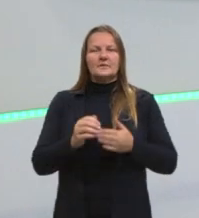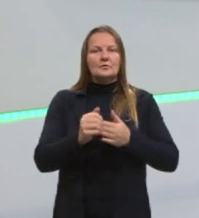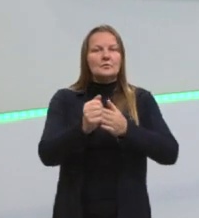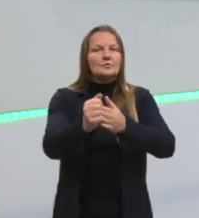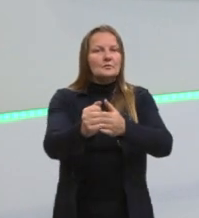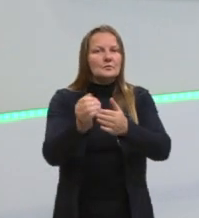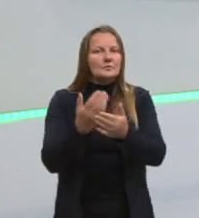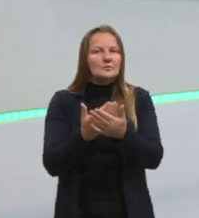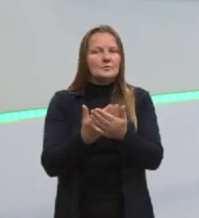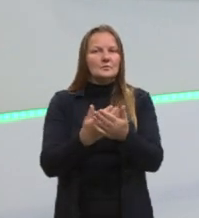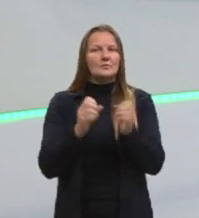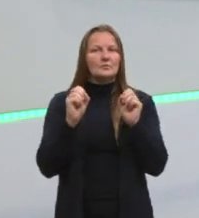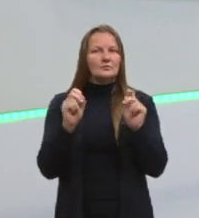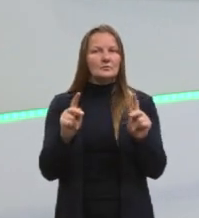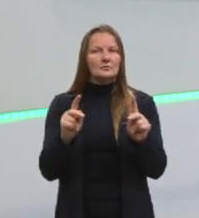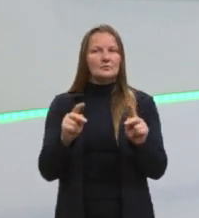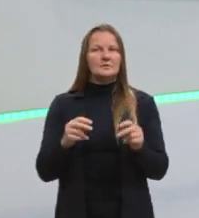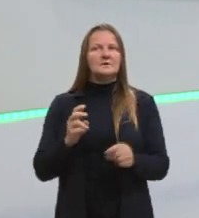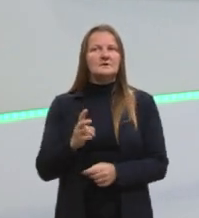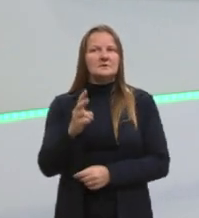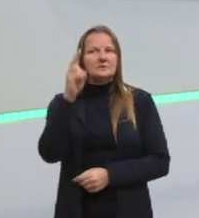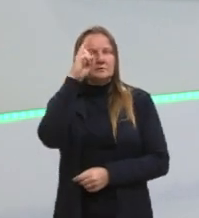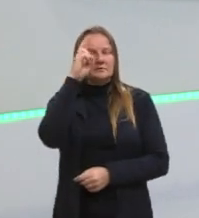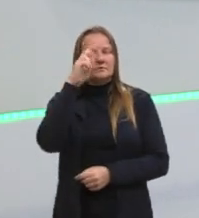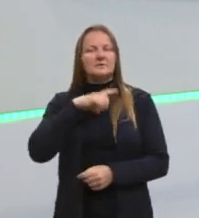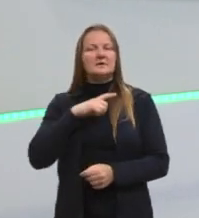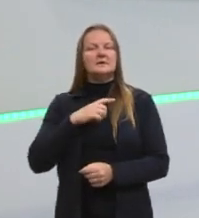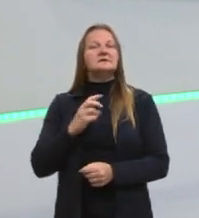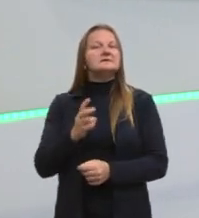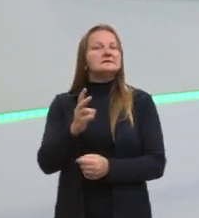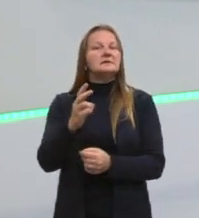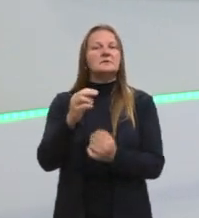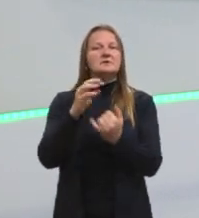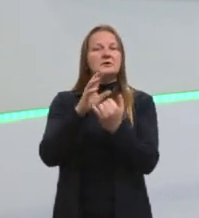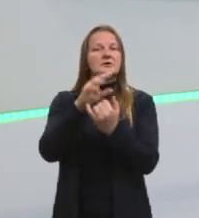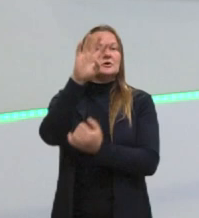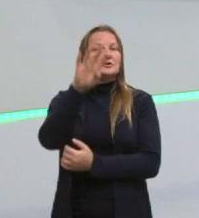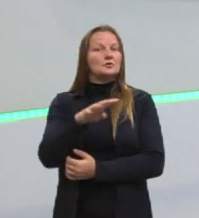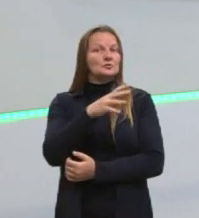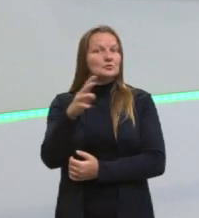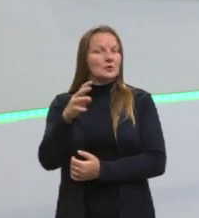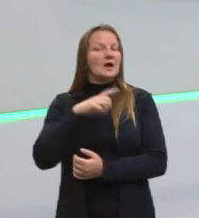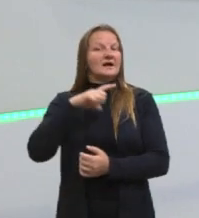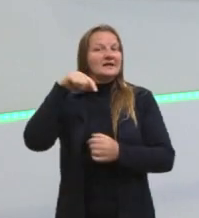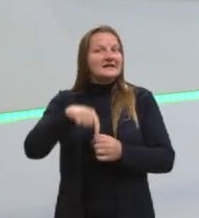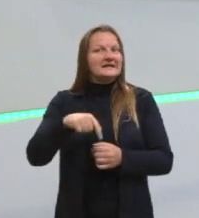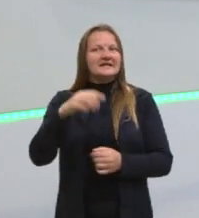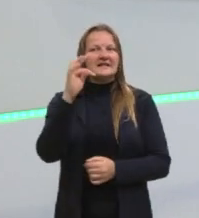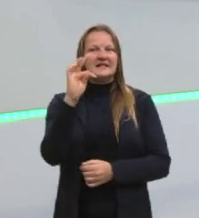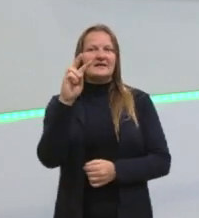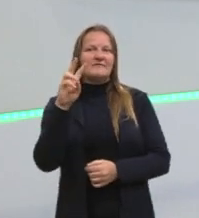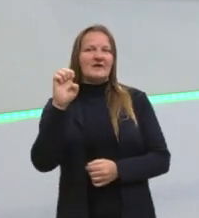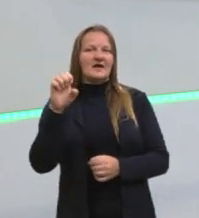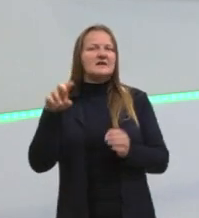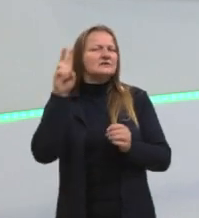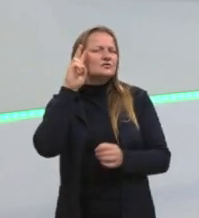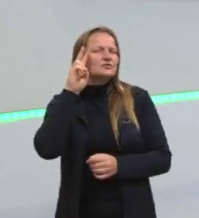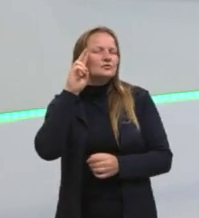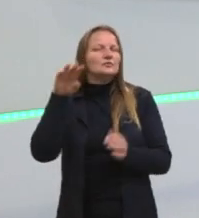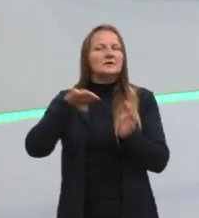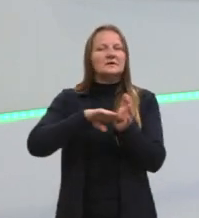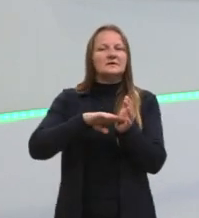aula, ok? Sempre lembrando que essas aulas são passadas na grade da TVE, de segunda a sexta-feira, das